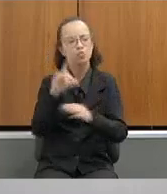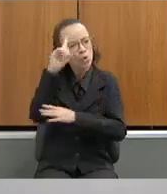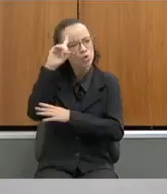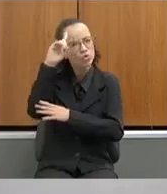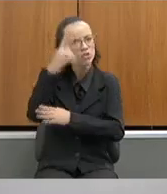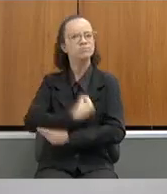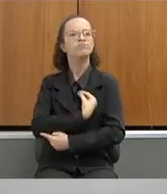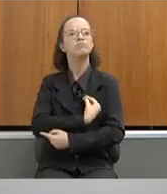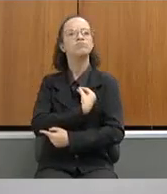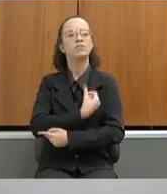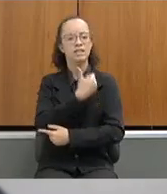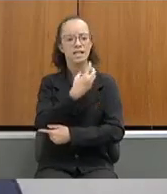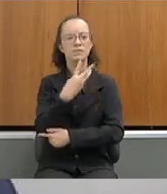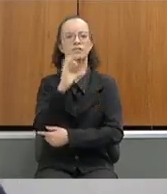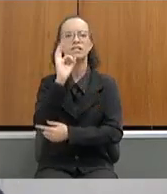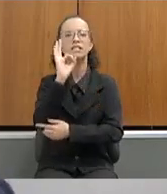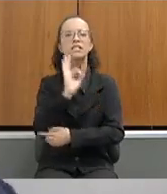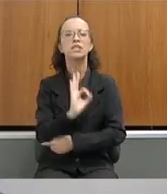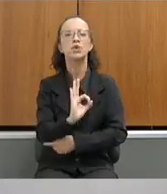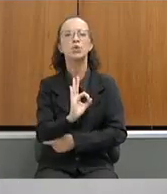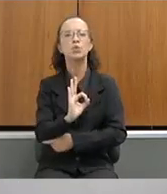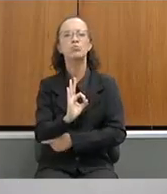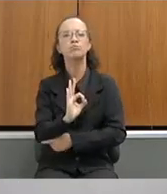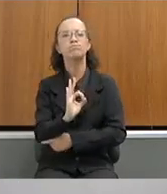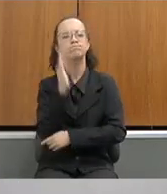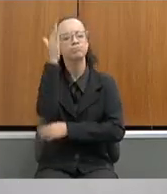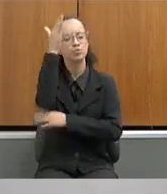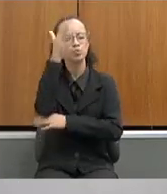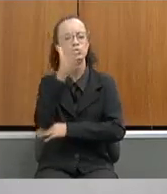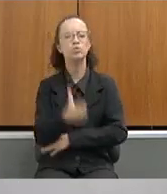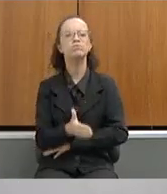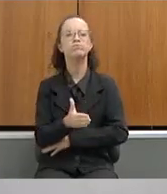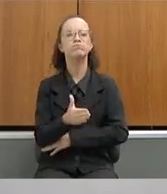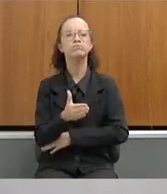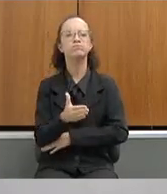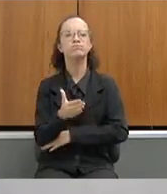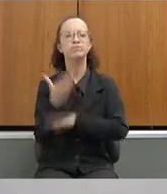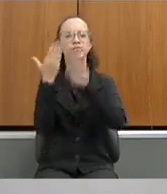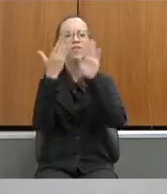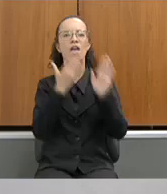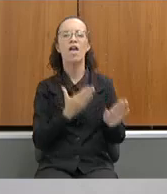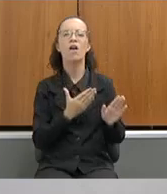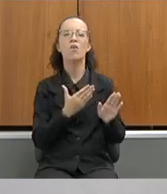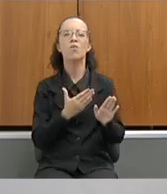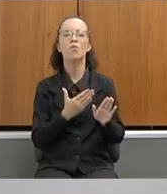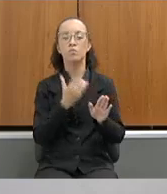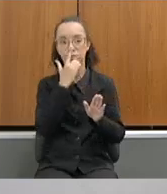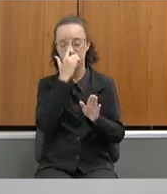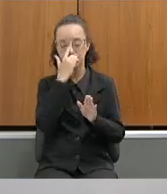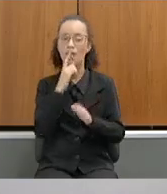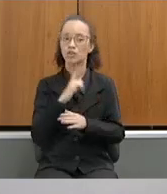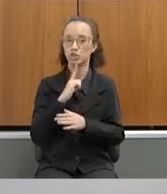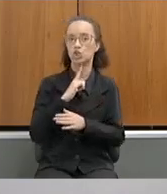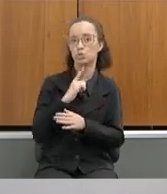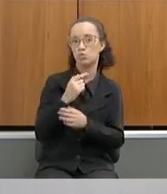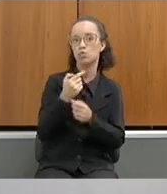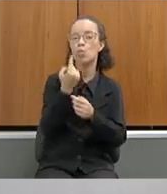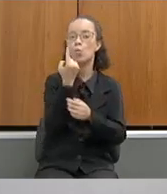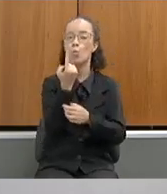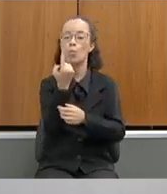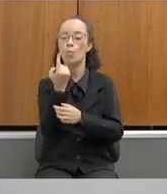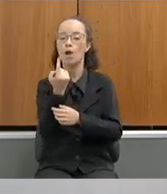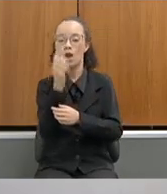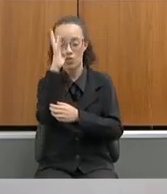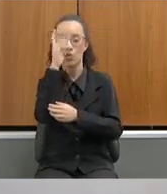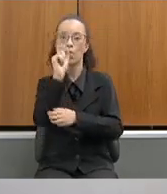Estamos, inclusive, com o décimo terceiro religiosamente em dia. Tínhamos a questão para ser resolvida, que afere às prêmios dos